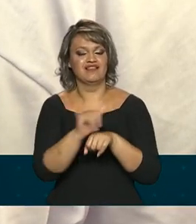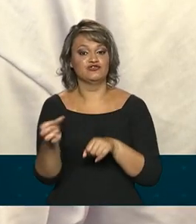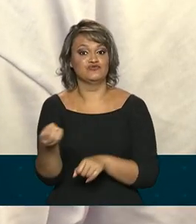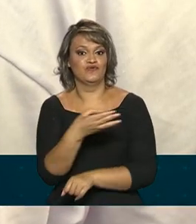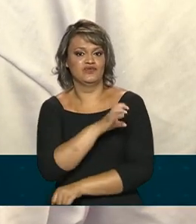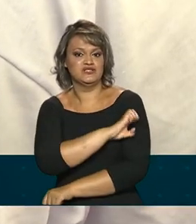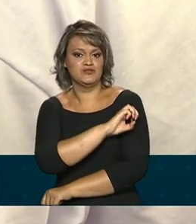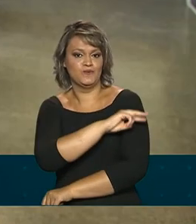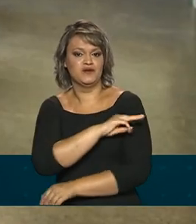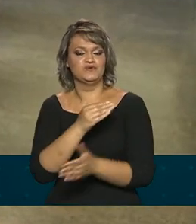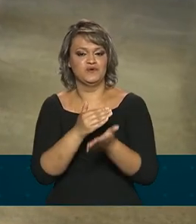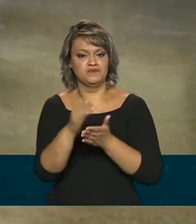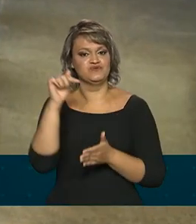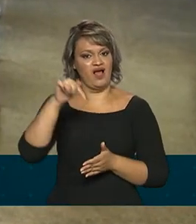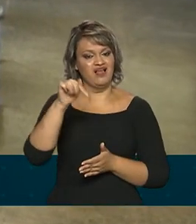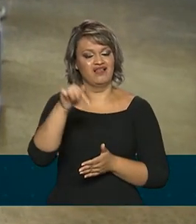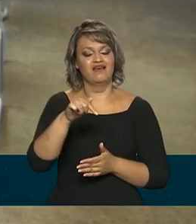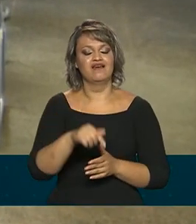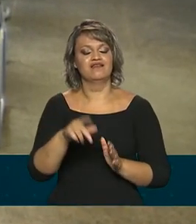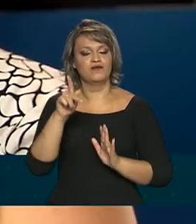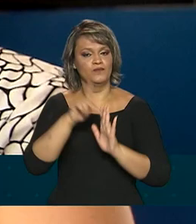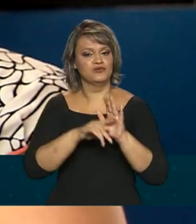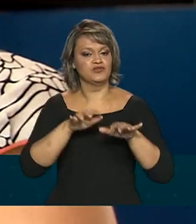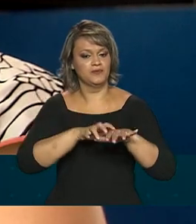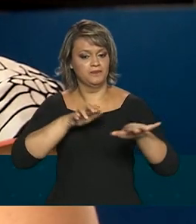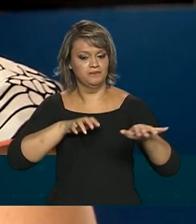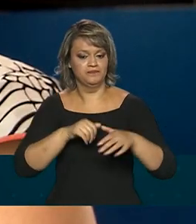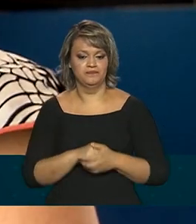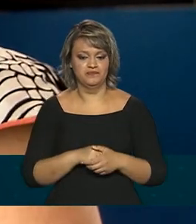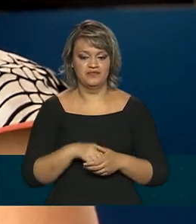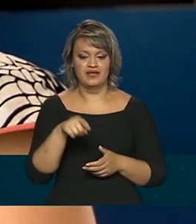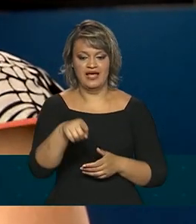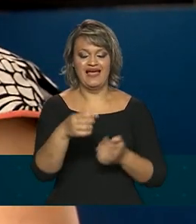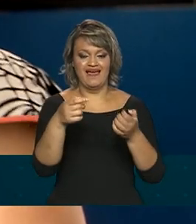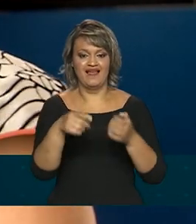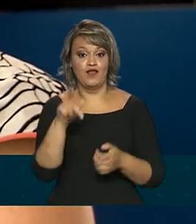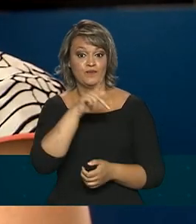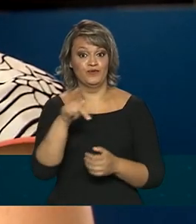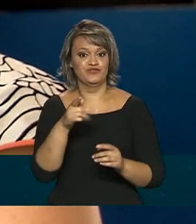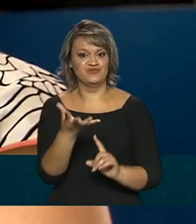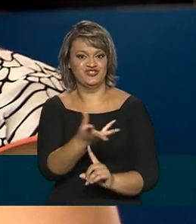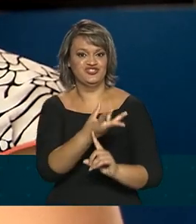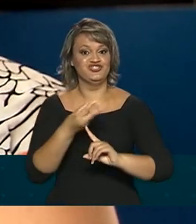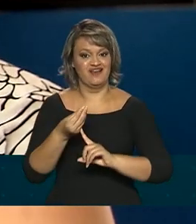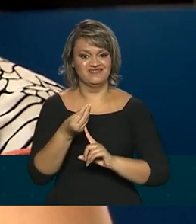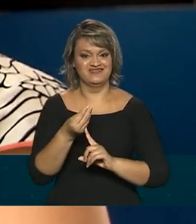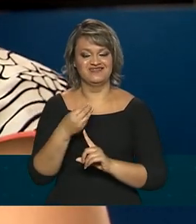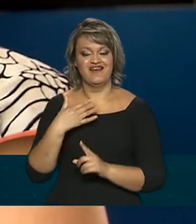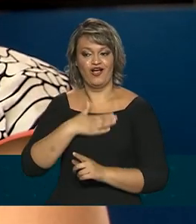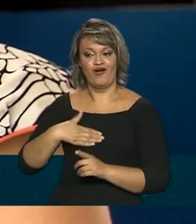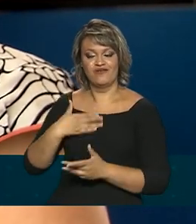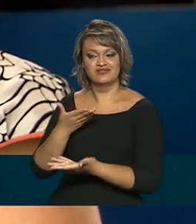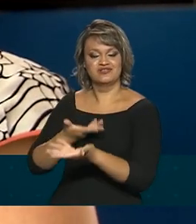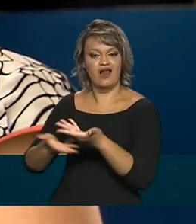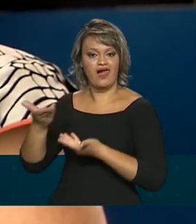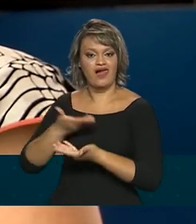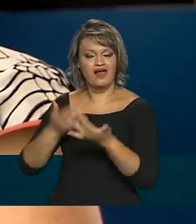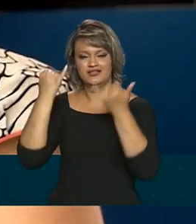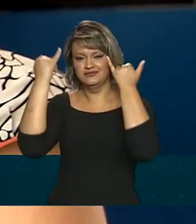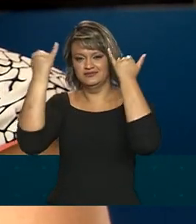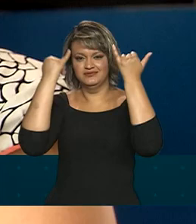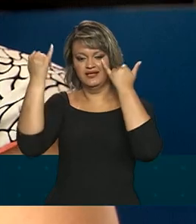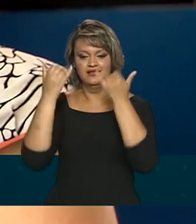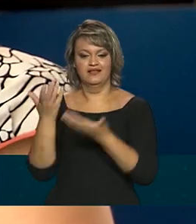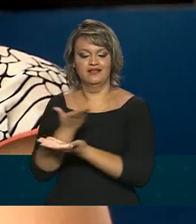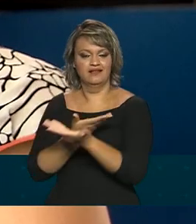a ser implantado aqui como um projeto piloto. Eu, como professor de artes, a gente gosta muito de trocar ideias e também